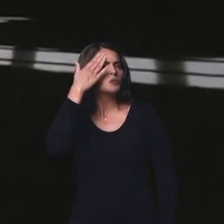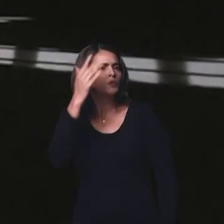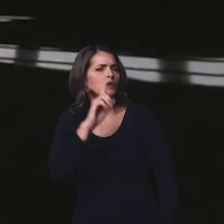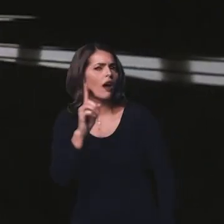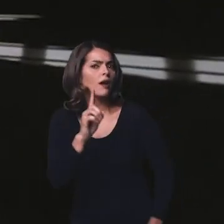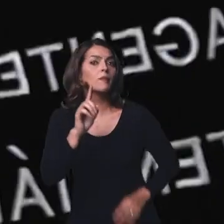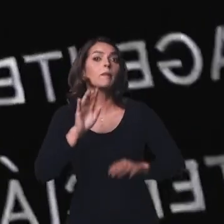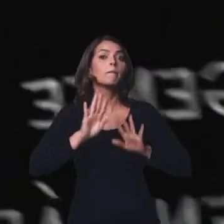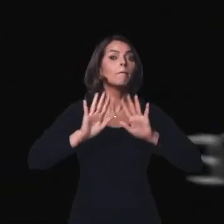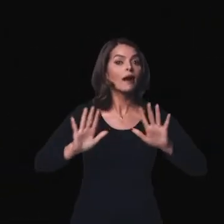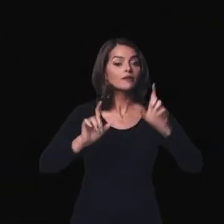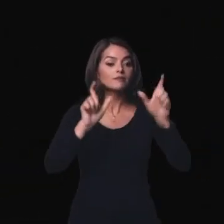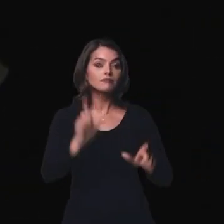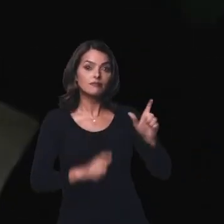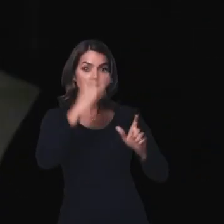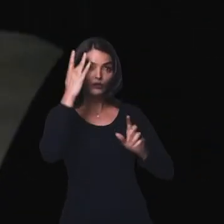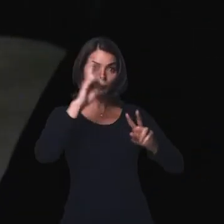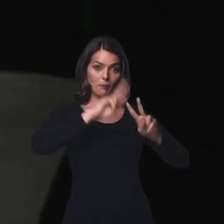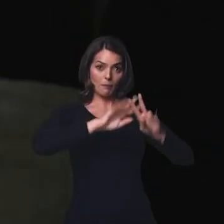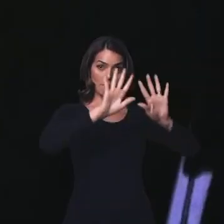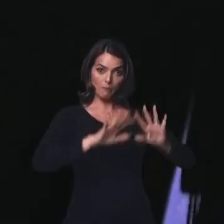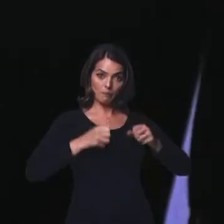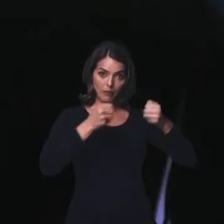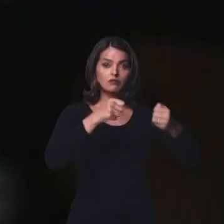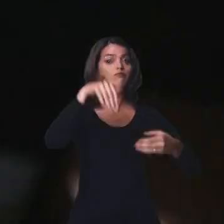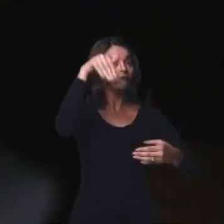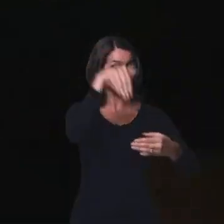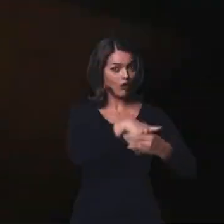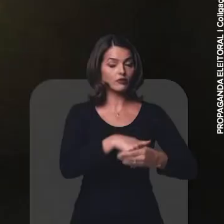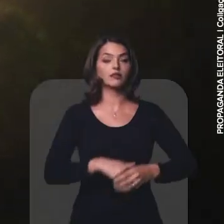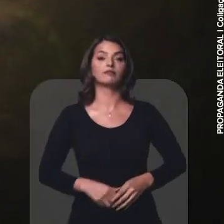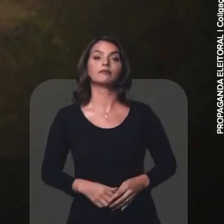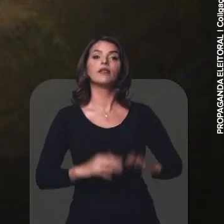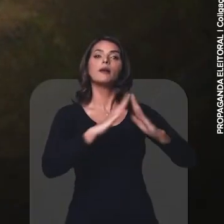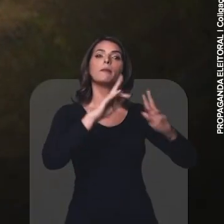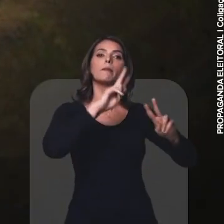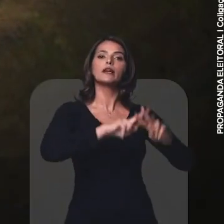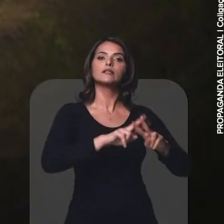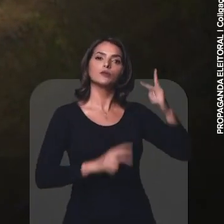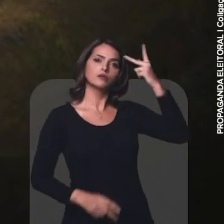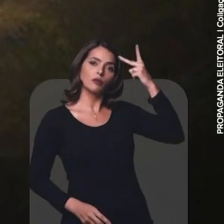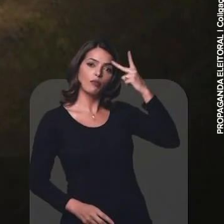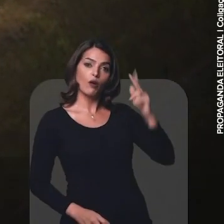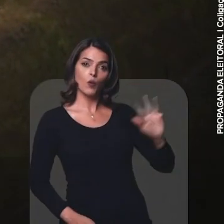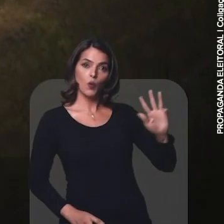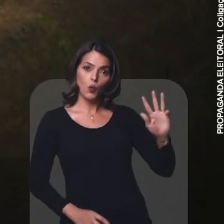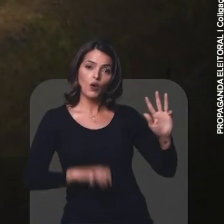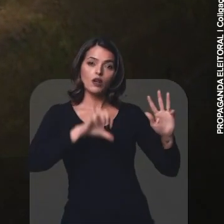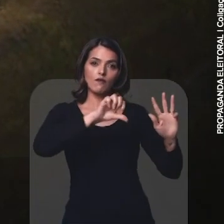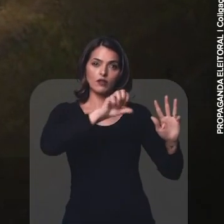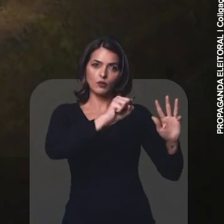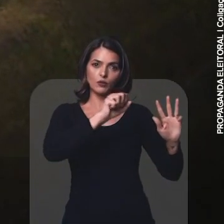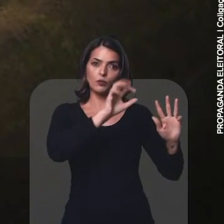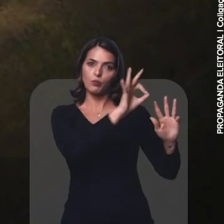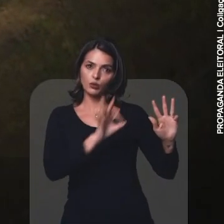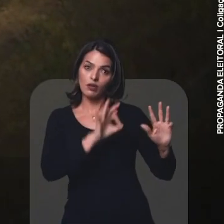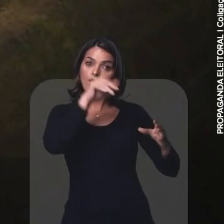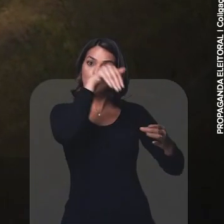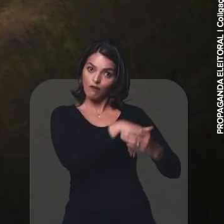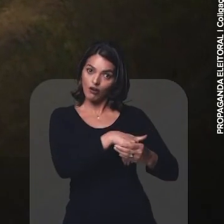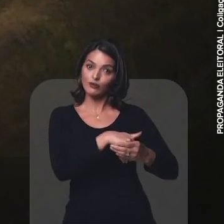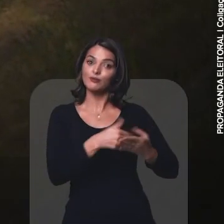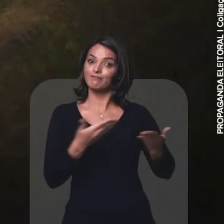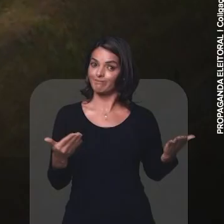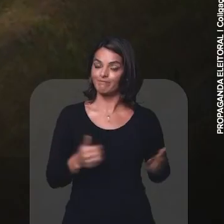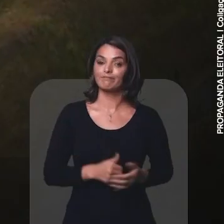Talvez vocês não saibam, mas presos também votam. No presídio de Trememberg, Lula teve 98